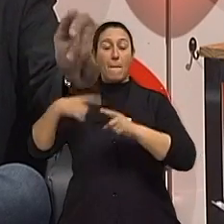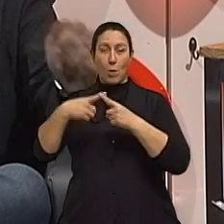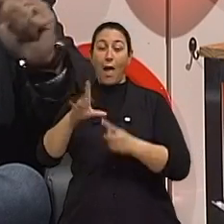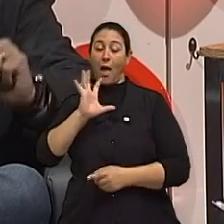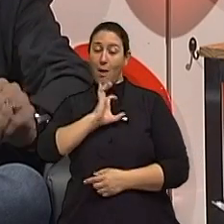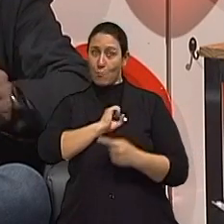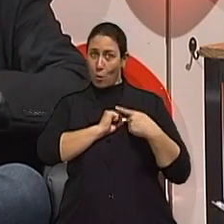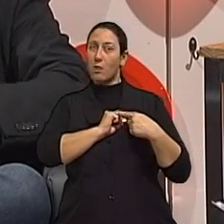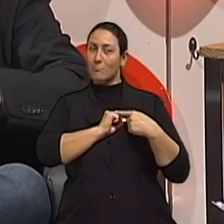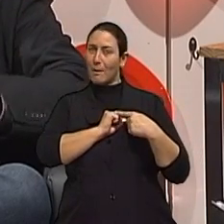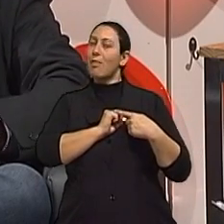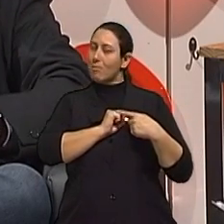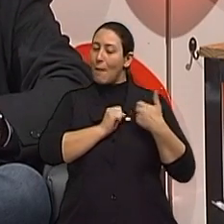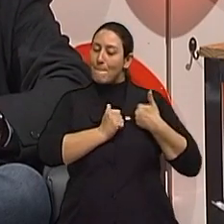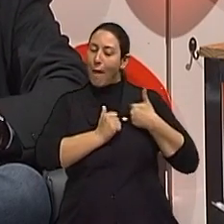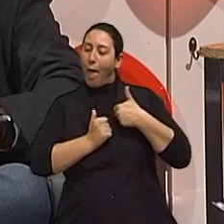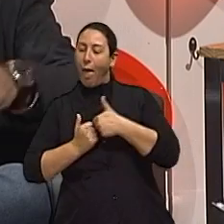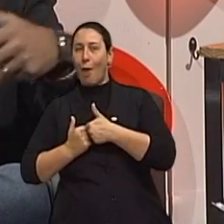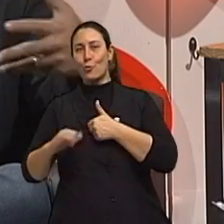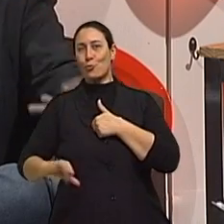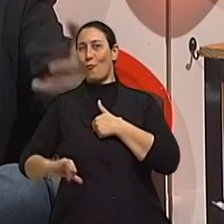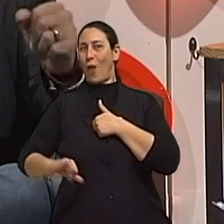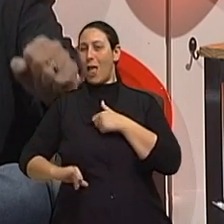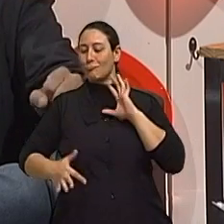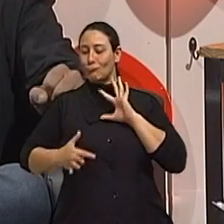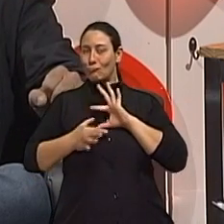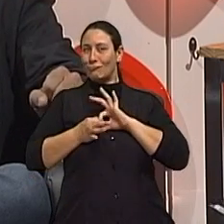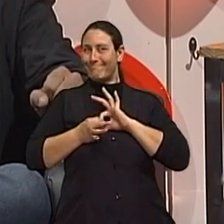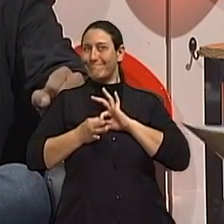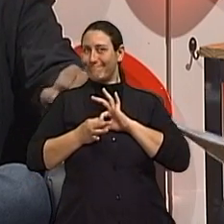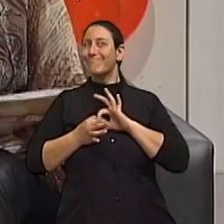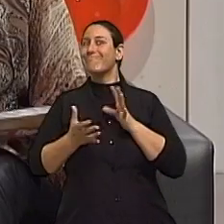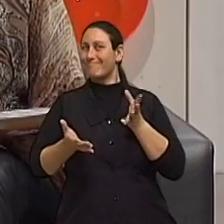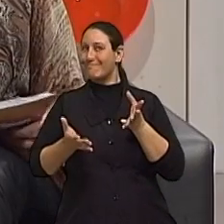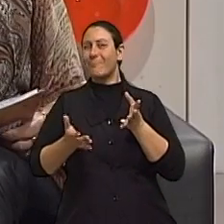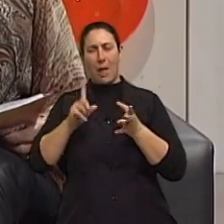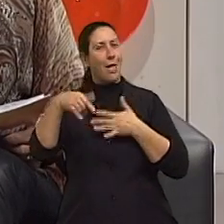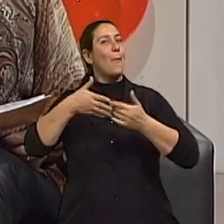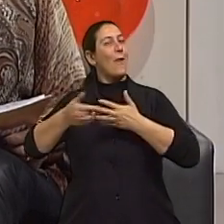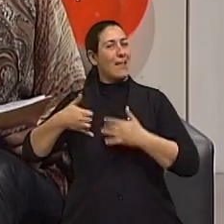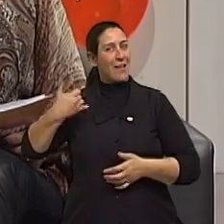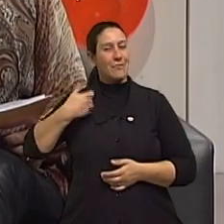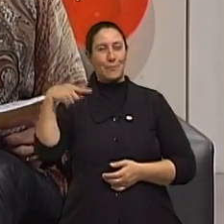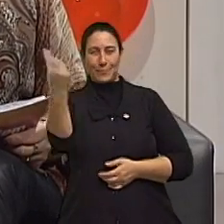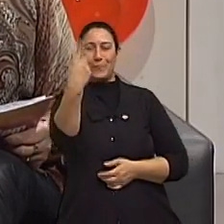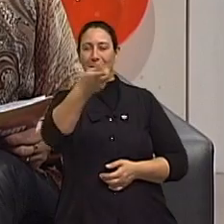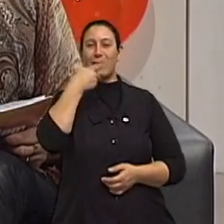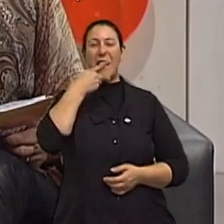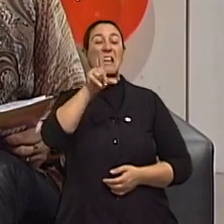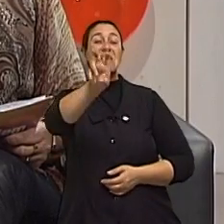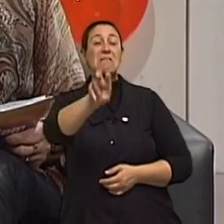também está muito próximo do sofrer. Ah, com certeza. se angustiar. Com certeza. Isso em qualquer idade. Vocês aí de